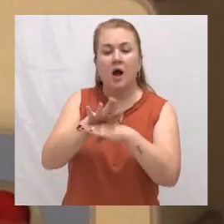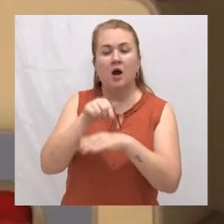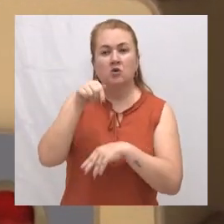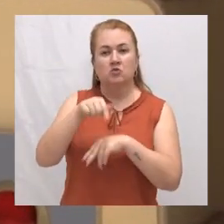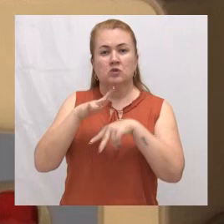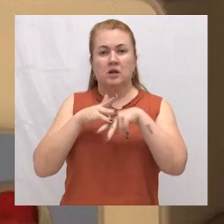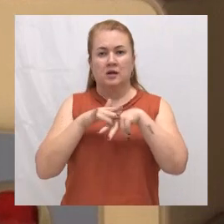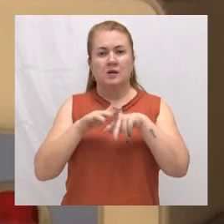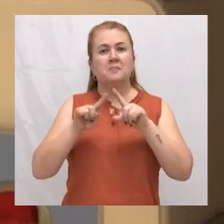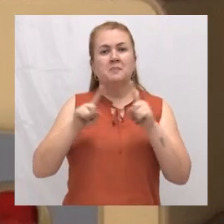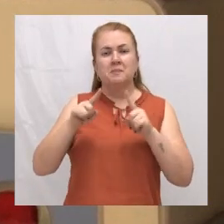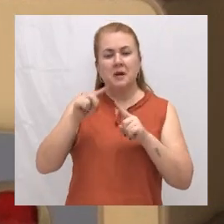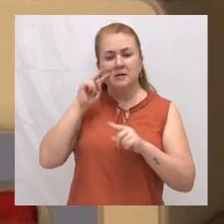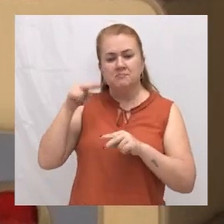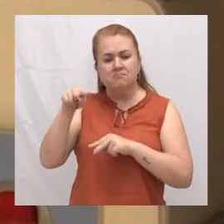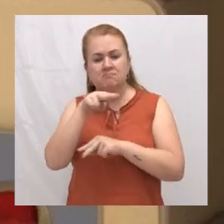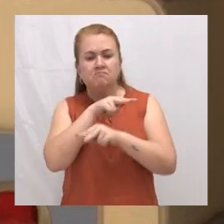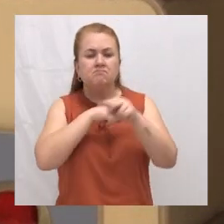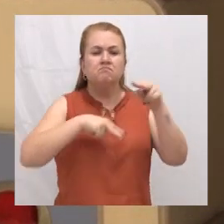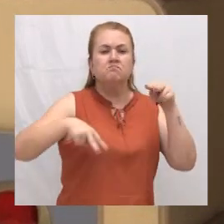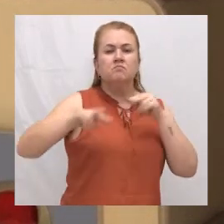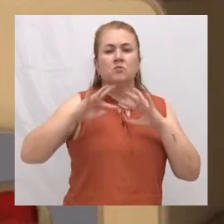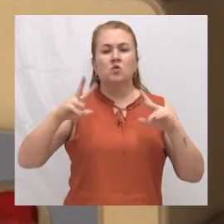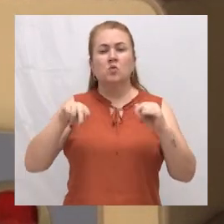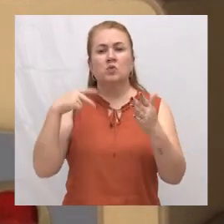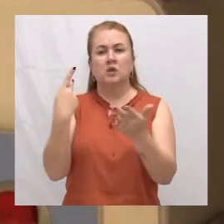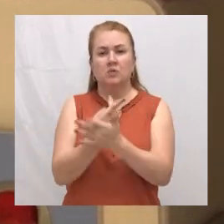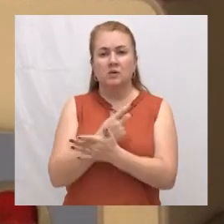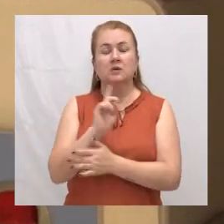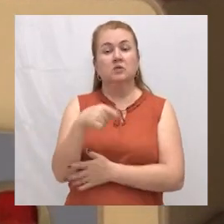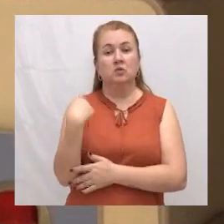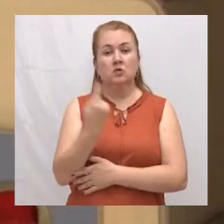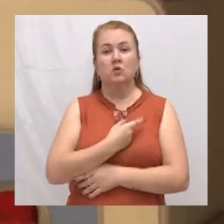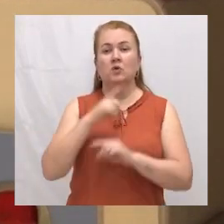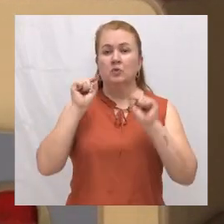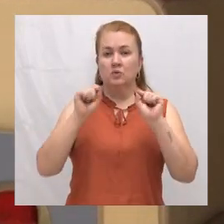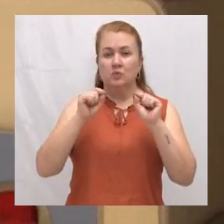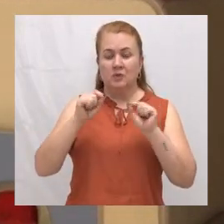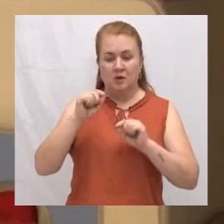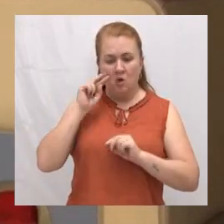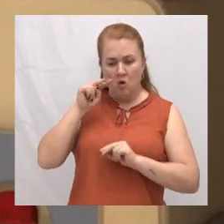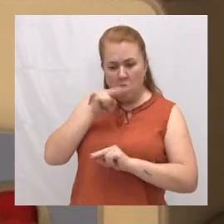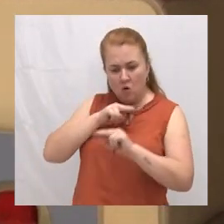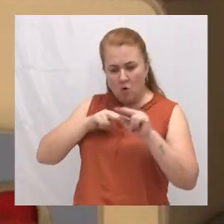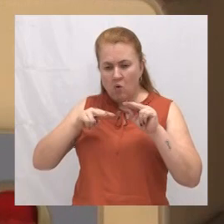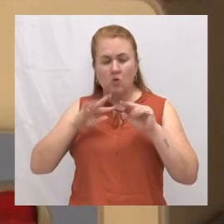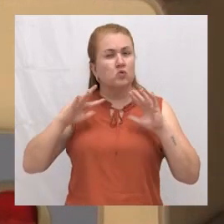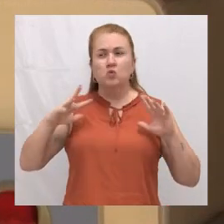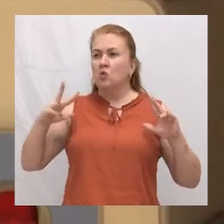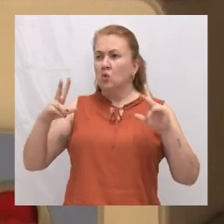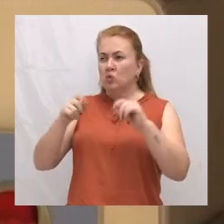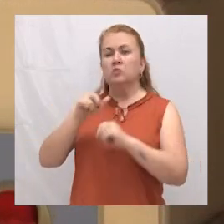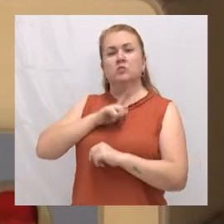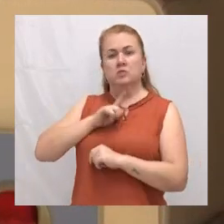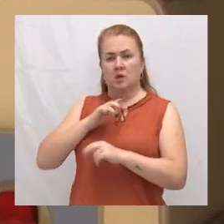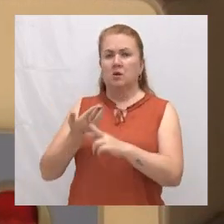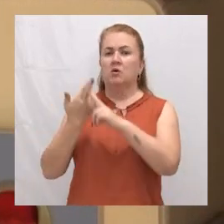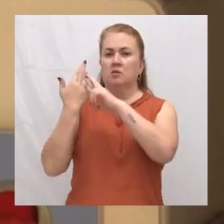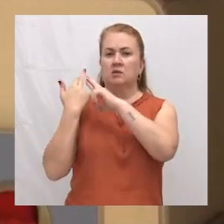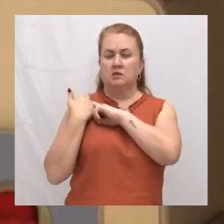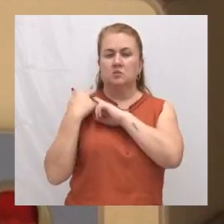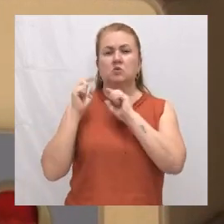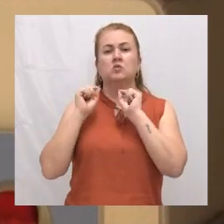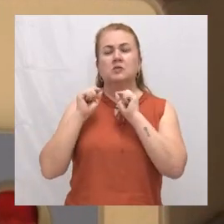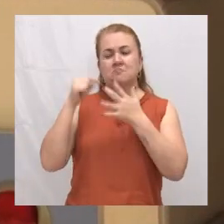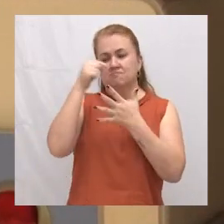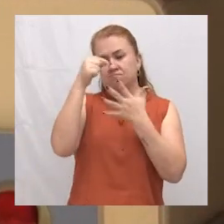todo o contexto de cena. Nós passamos aqui, dentro desse ambiente, todos nós somos responsáveis, dentro